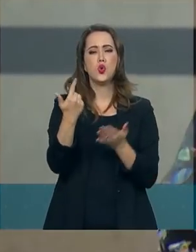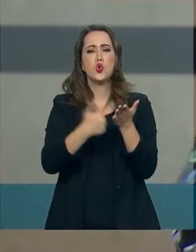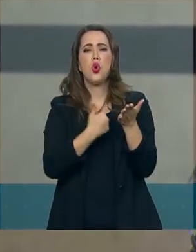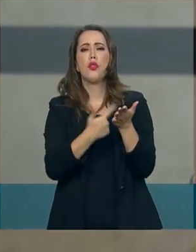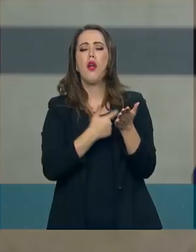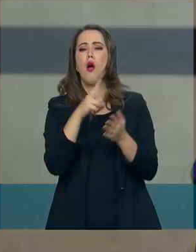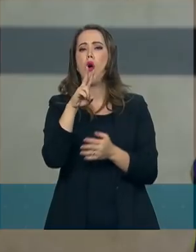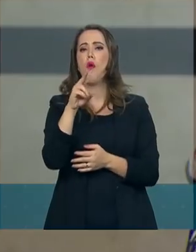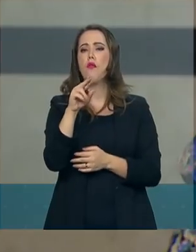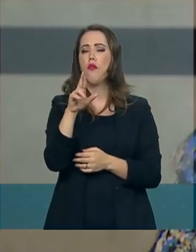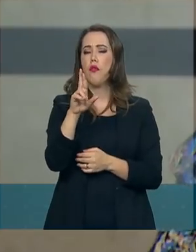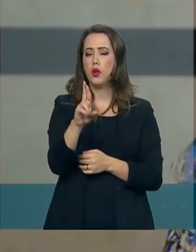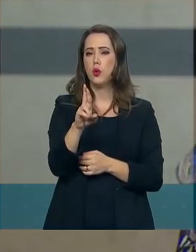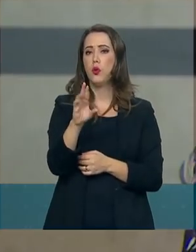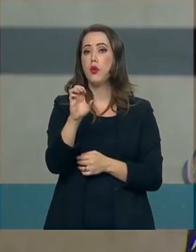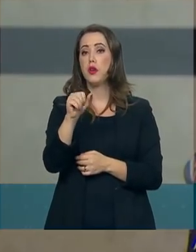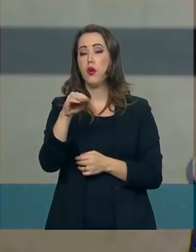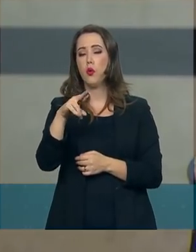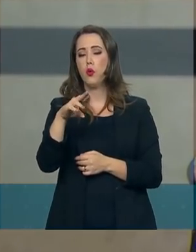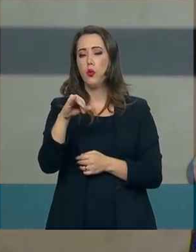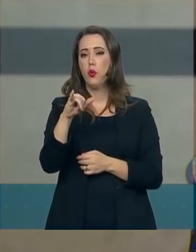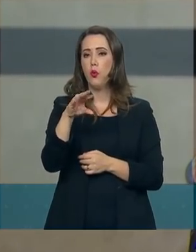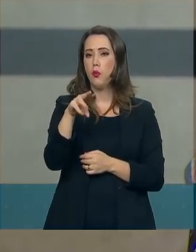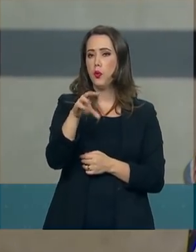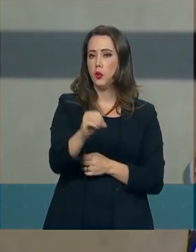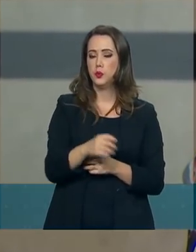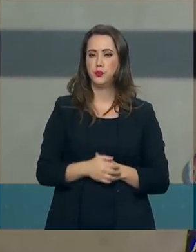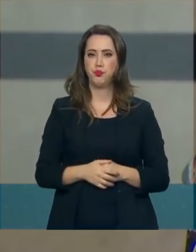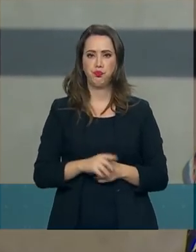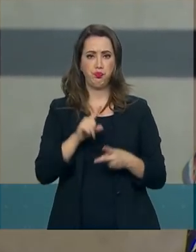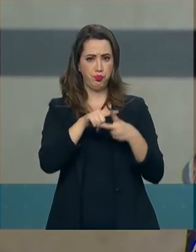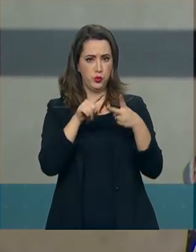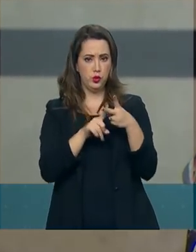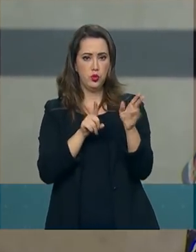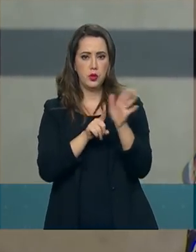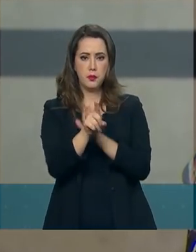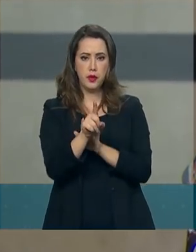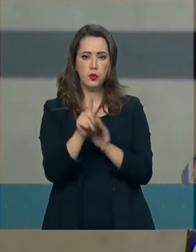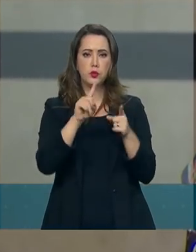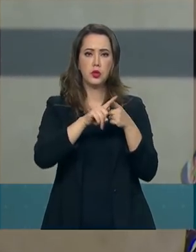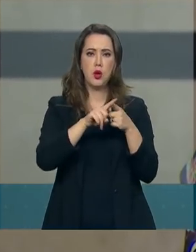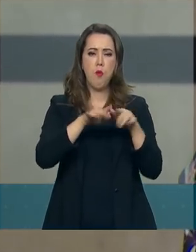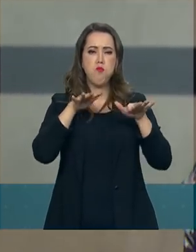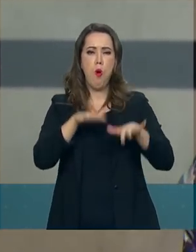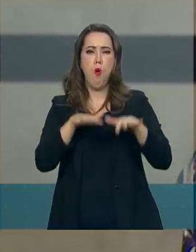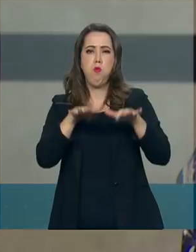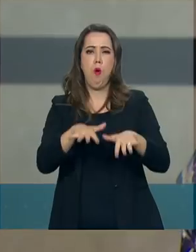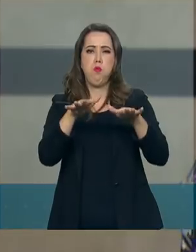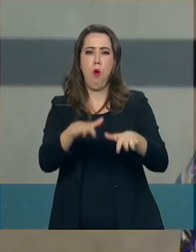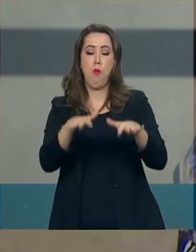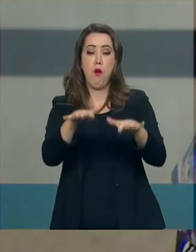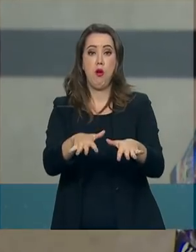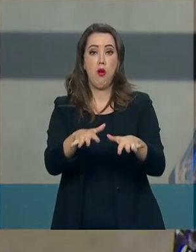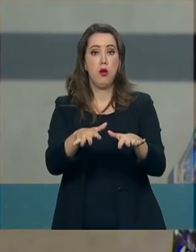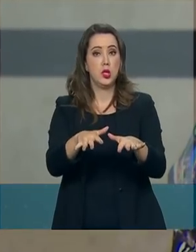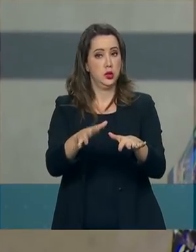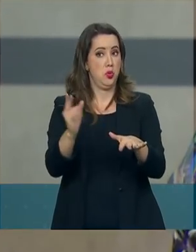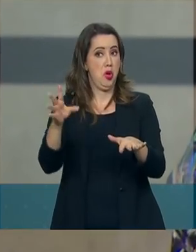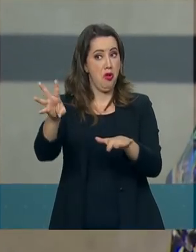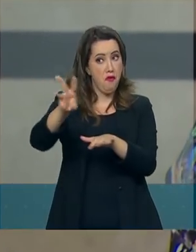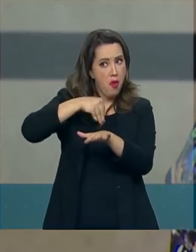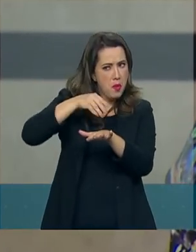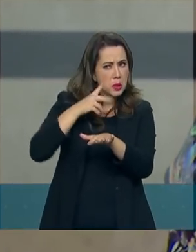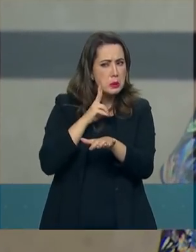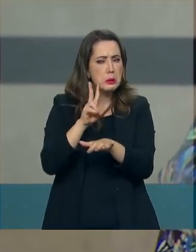Eu tenho duas perguntas. Em relação às manifestações, a informação que a gente teve é que o presidente hoje, na reunião ministerial,